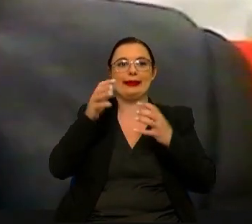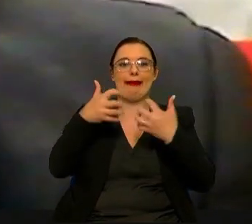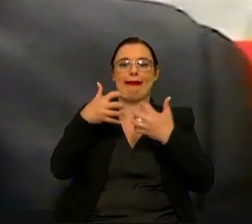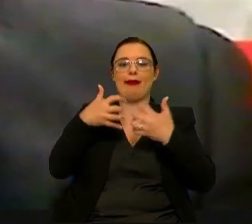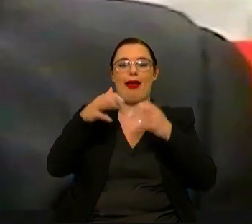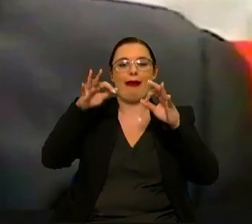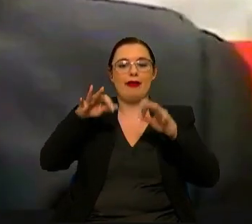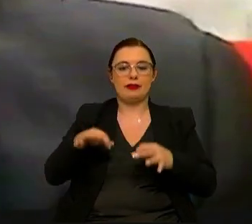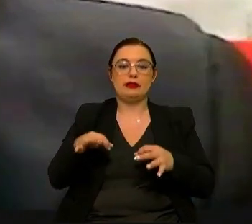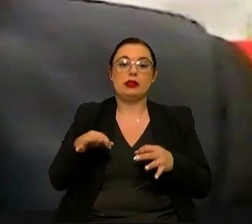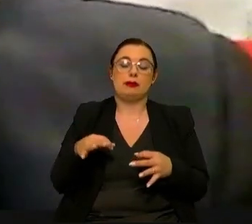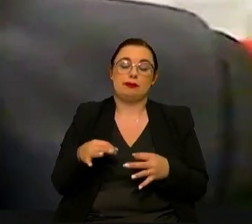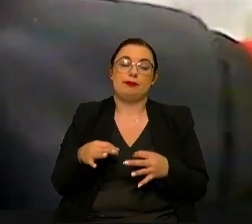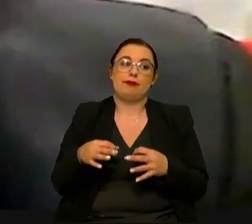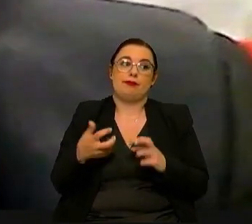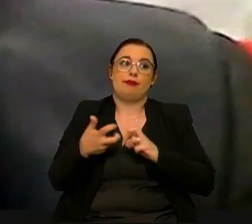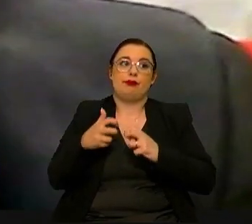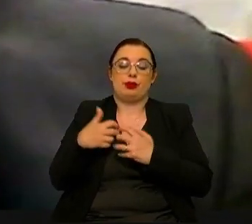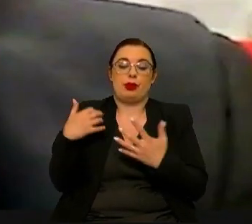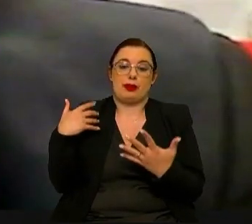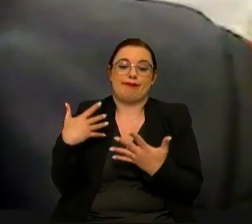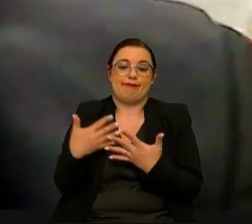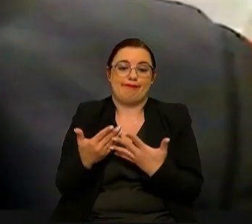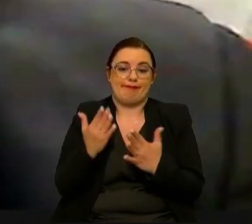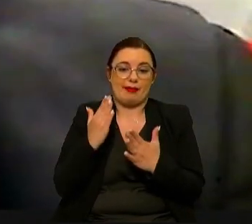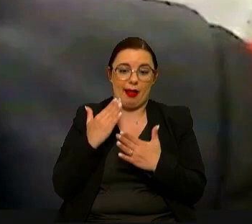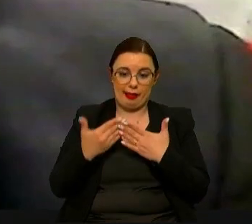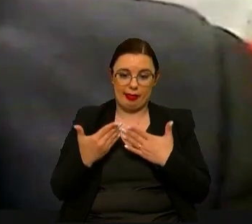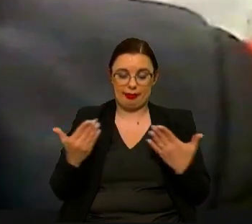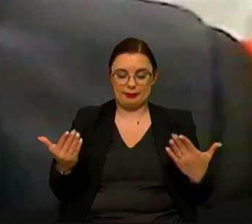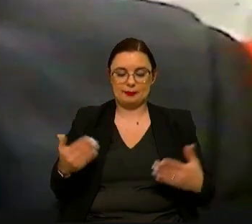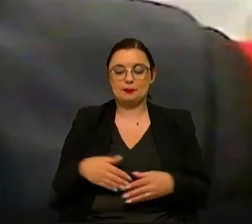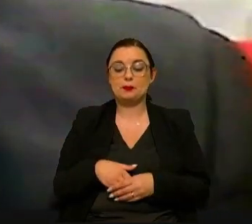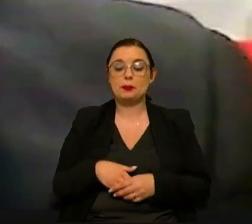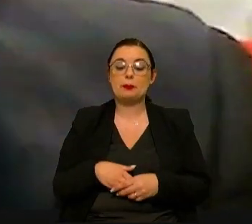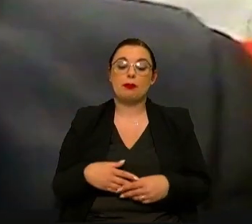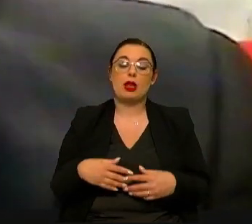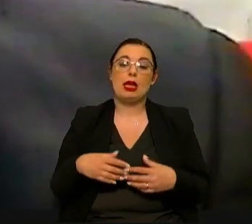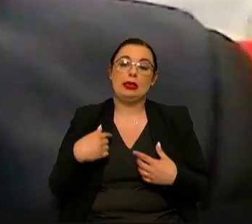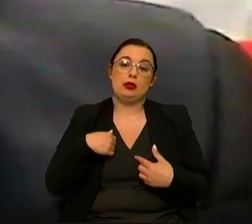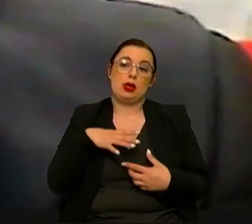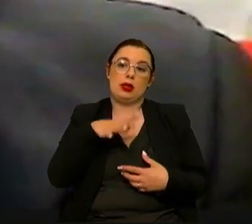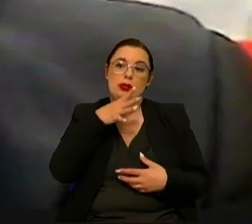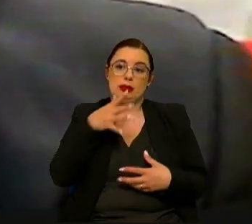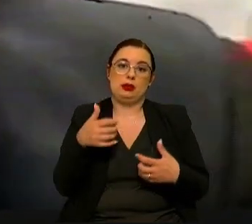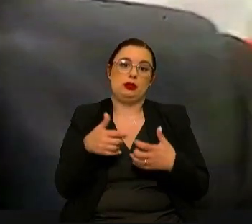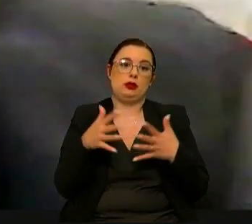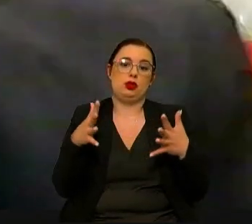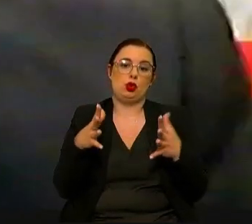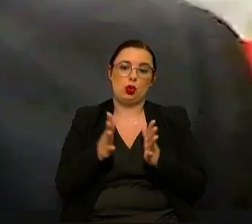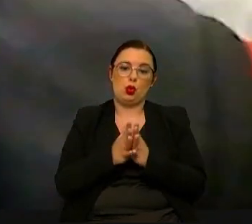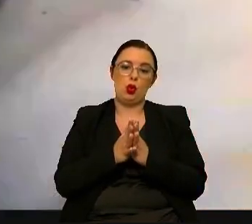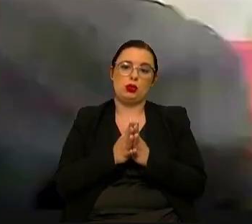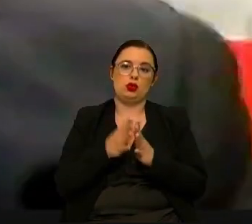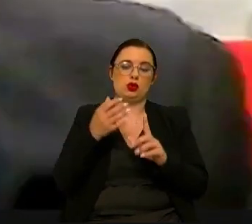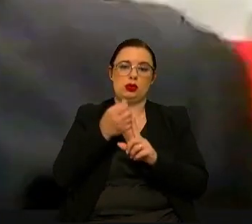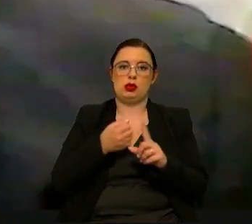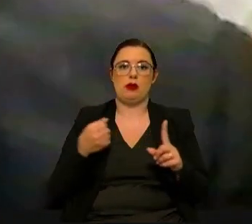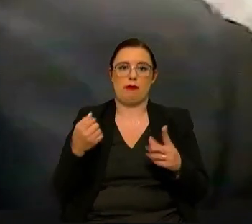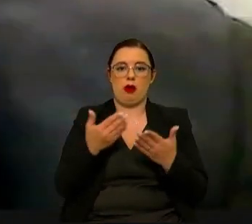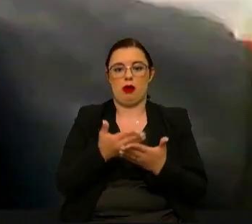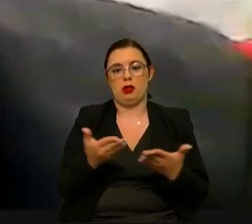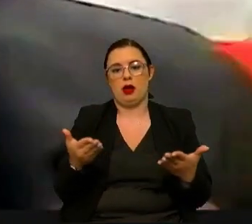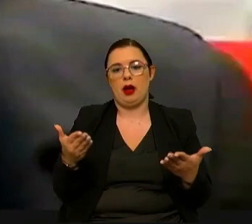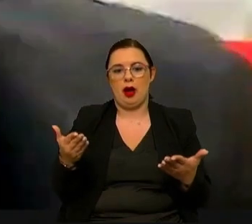dramática que há nos Estados. Isso dizer que todos, quando temos um desafio, um desafio tão